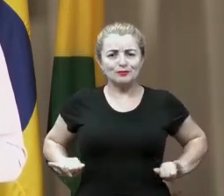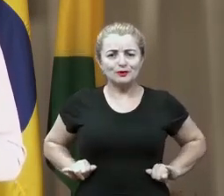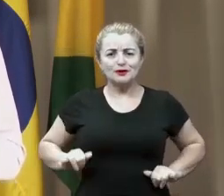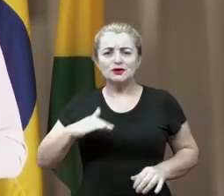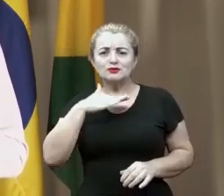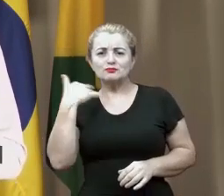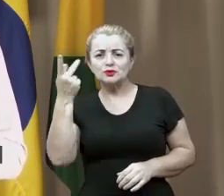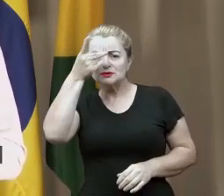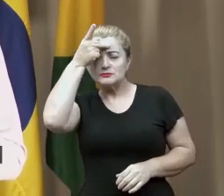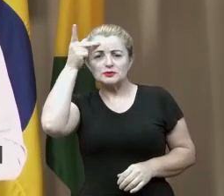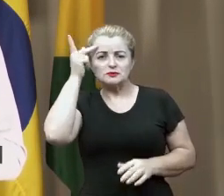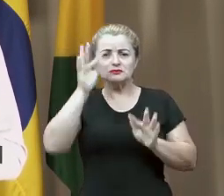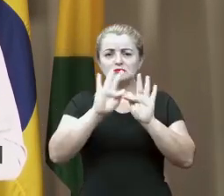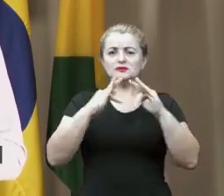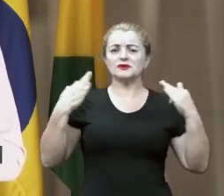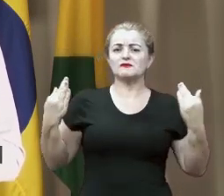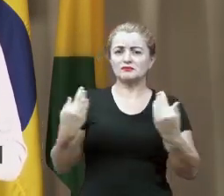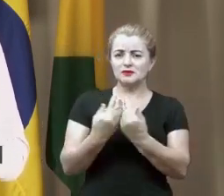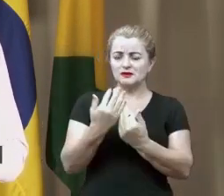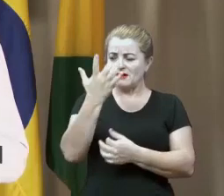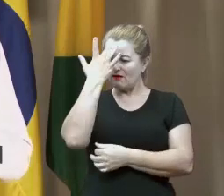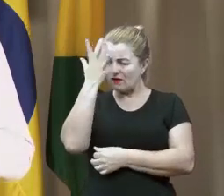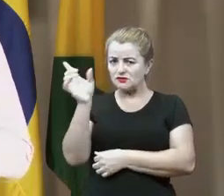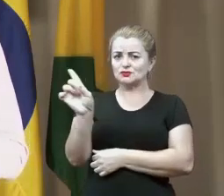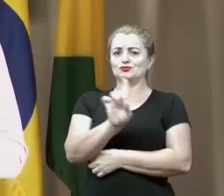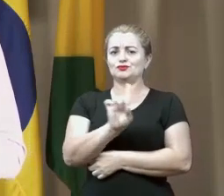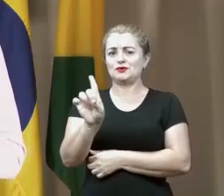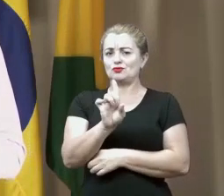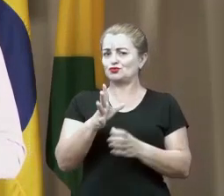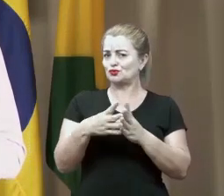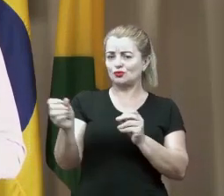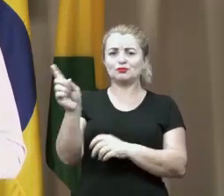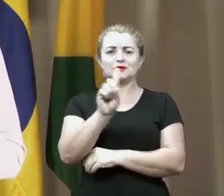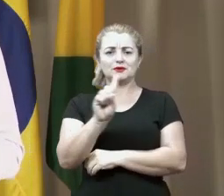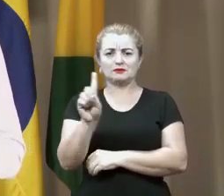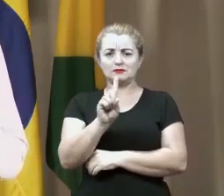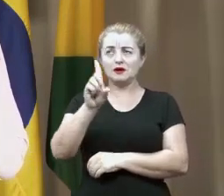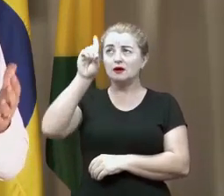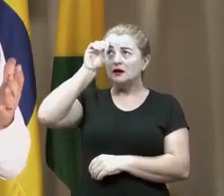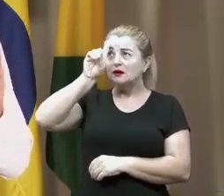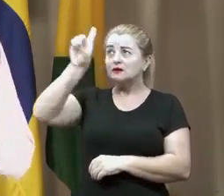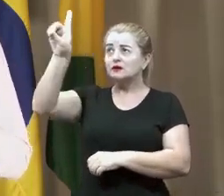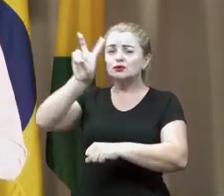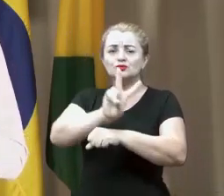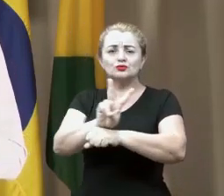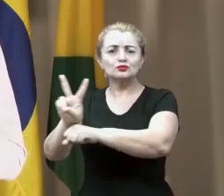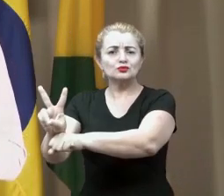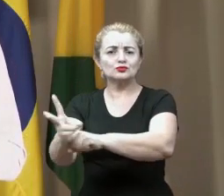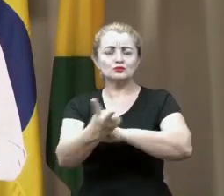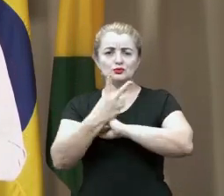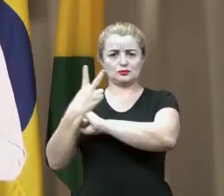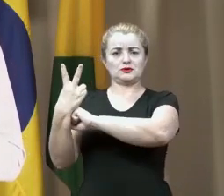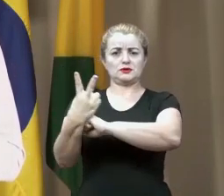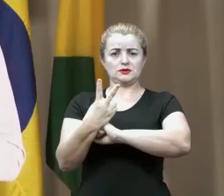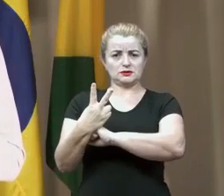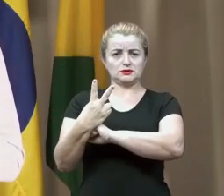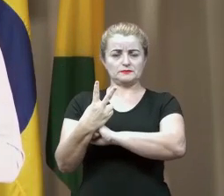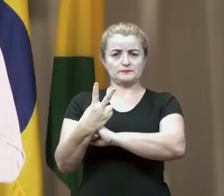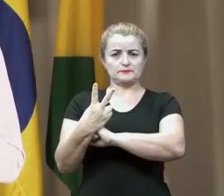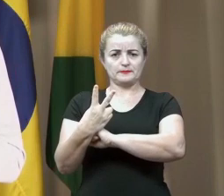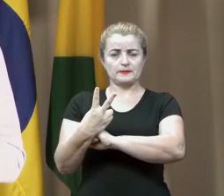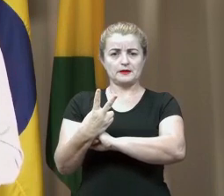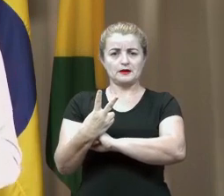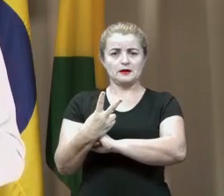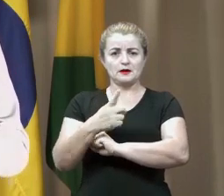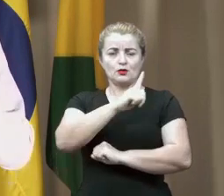não. Pergunte a quem perdeu alguém para o coronavírus. Deus queira que não passemos pela mesma